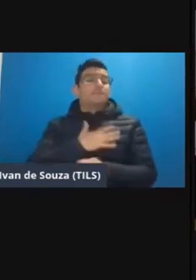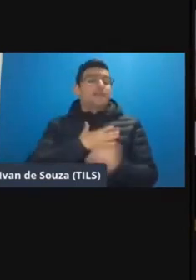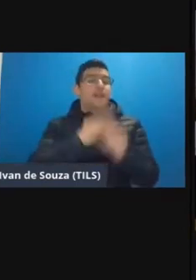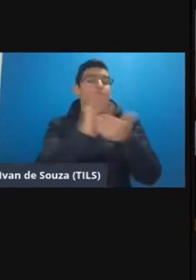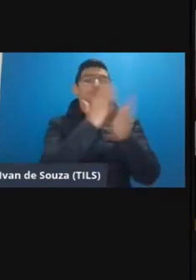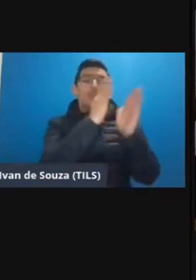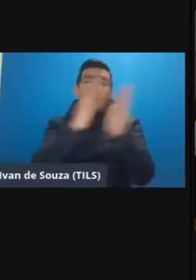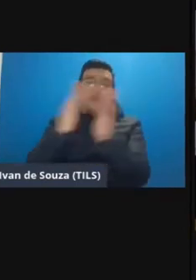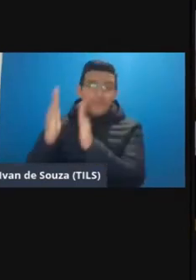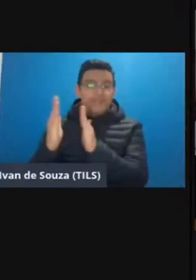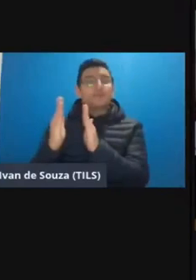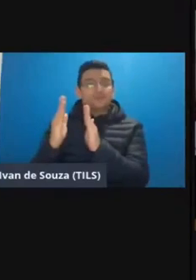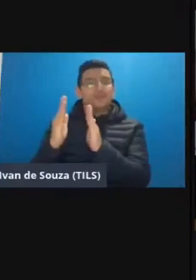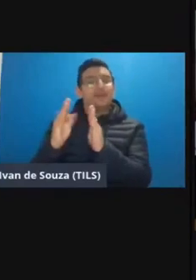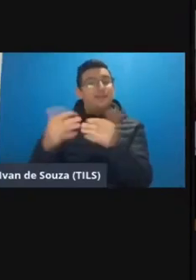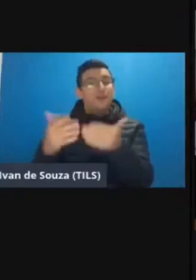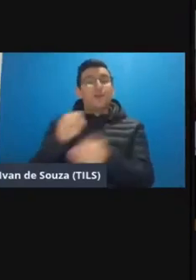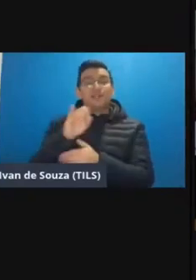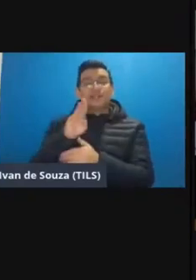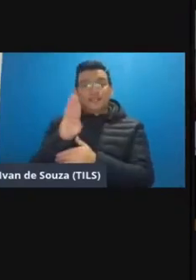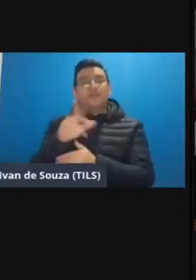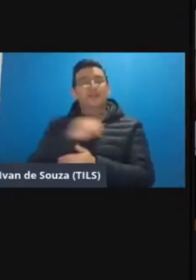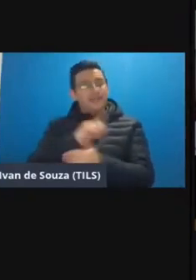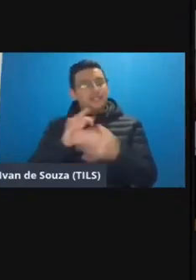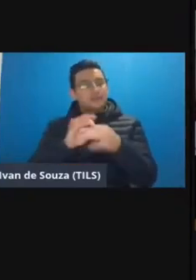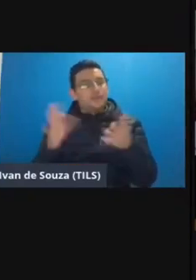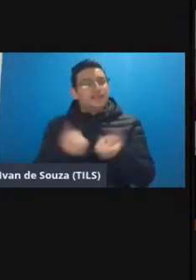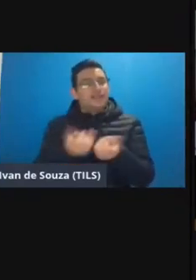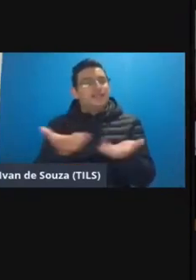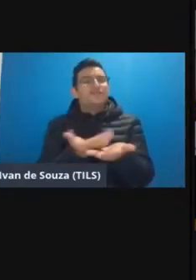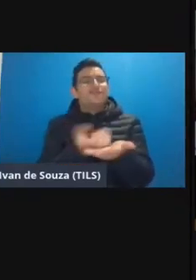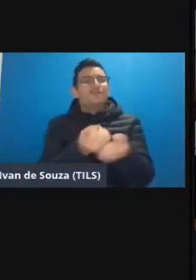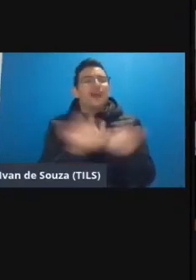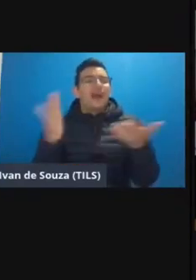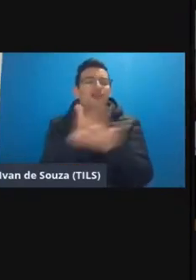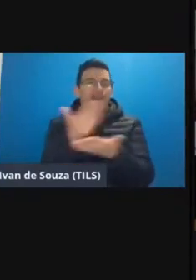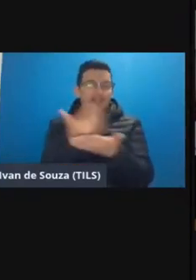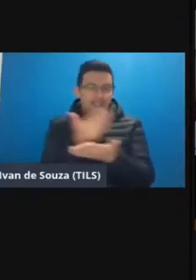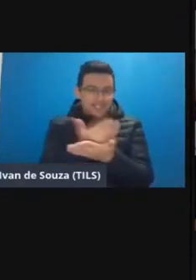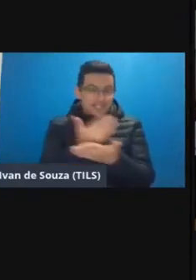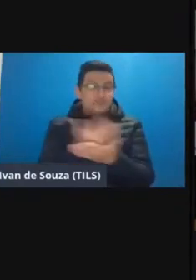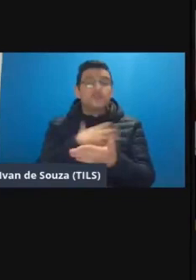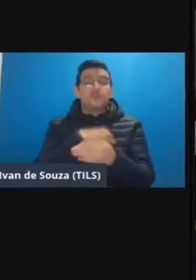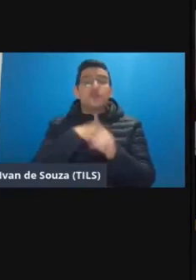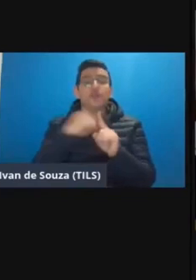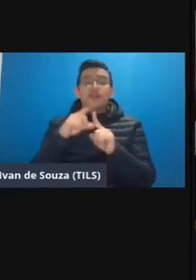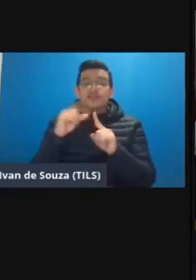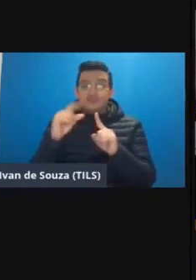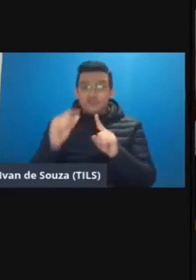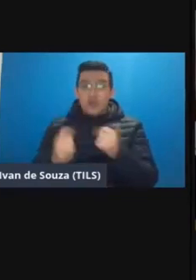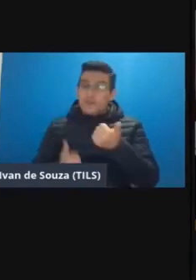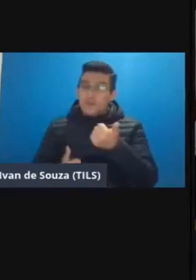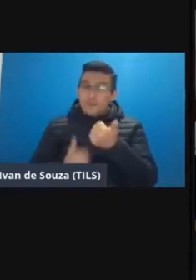ali pelo o Cib né e que disponibiliza vários livros de forma digital para o